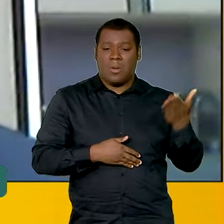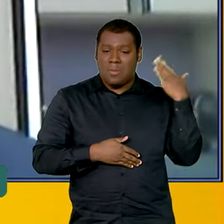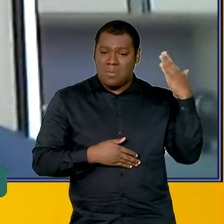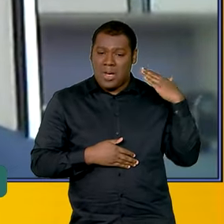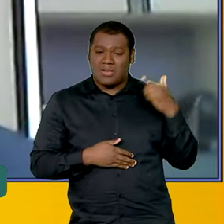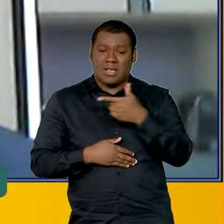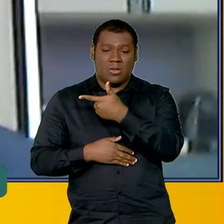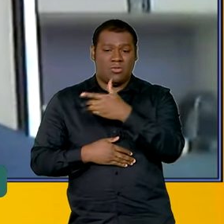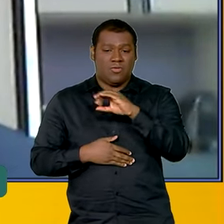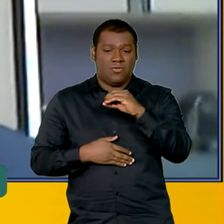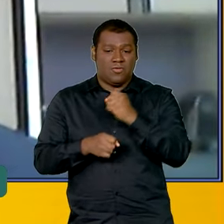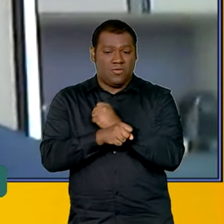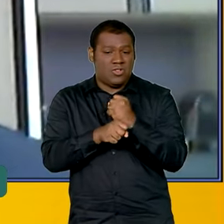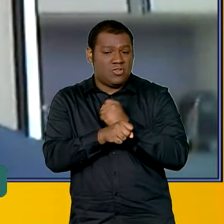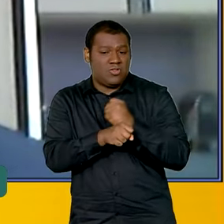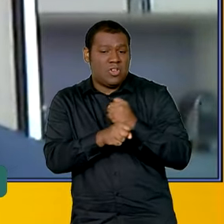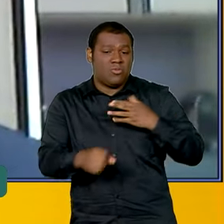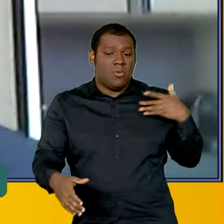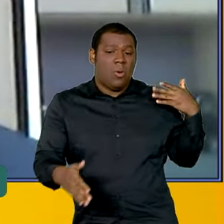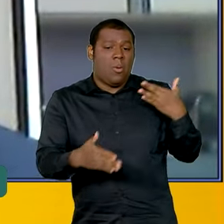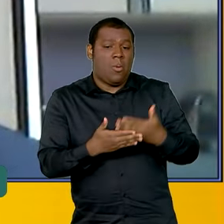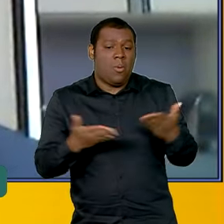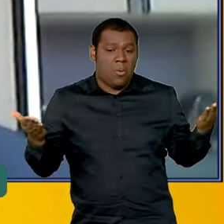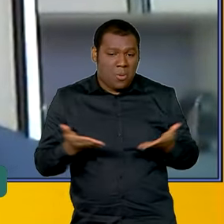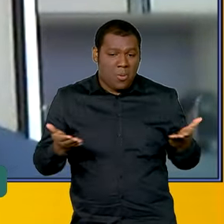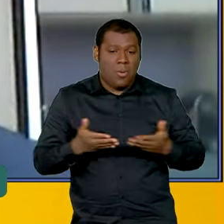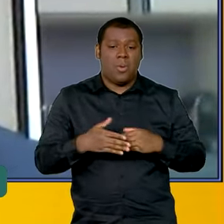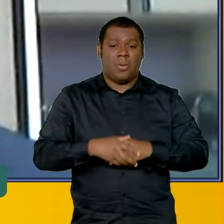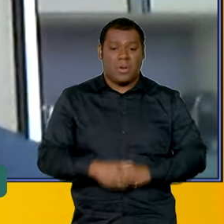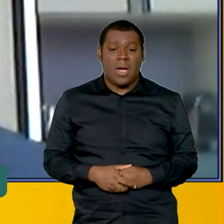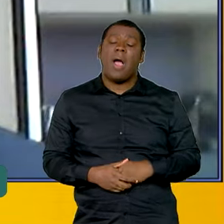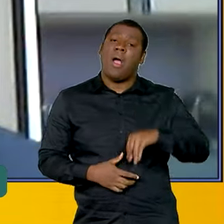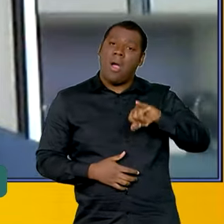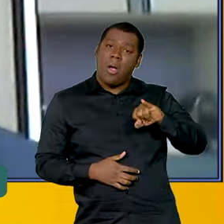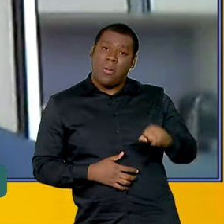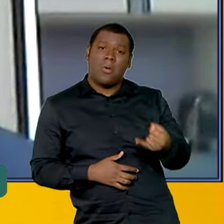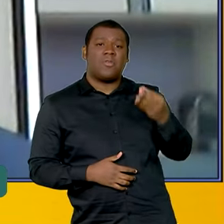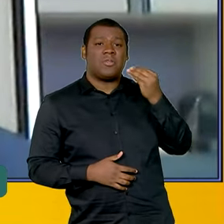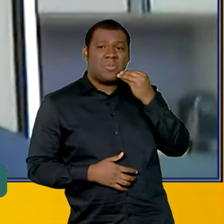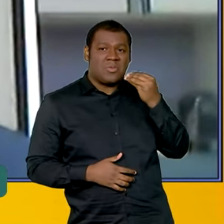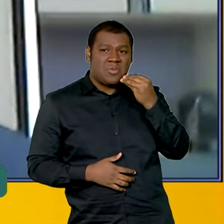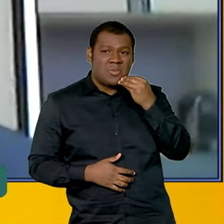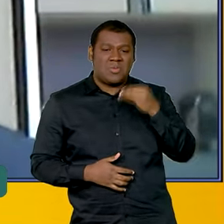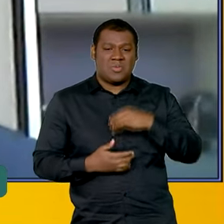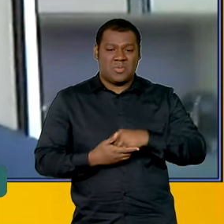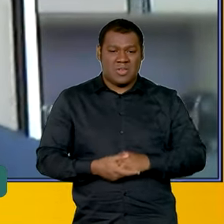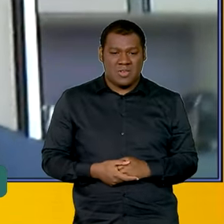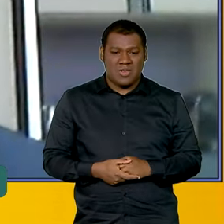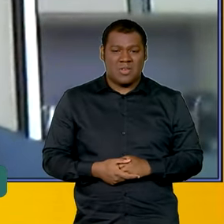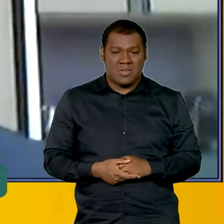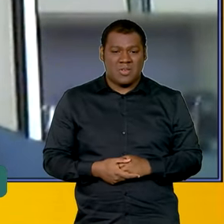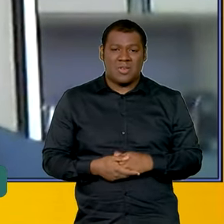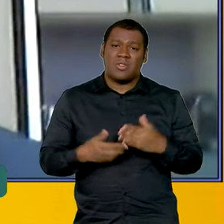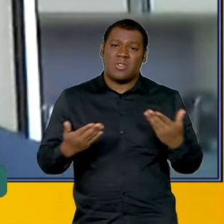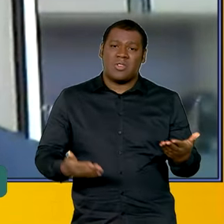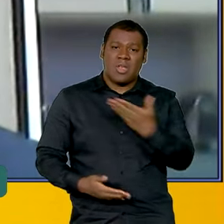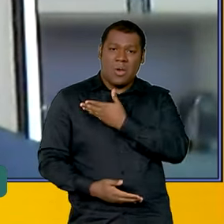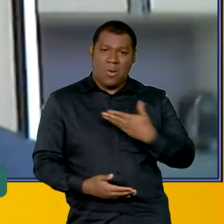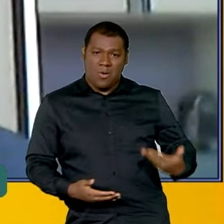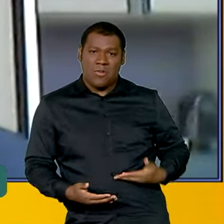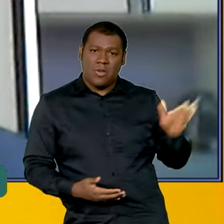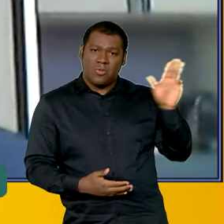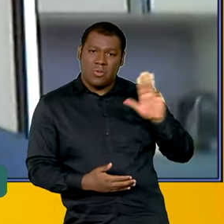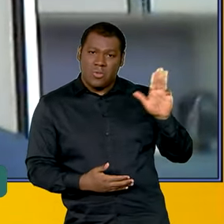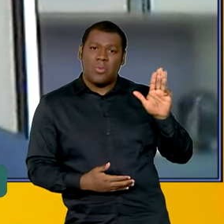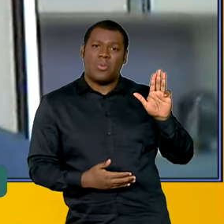E, sobretudo, agora nós percebemos a oportunidade com dois governos, com uma franca convergência de